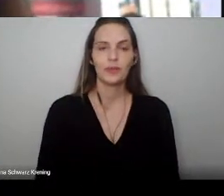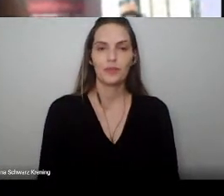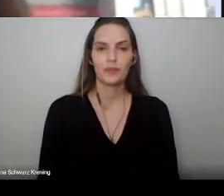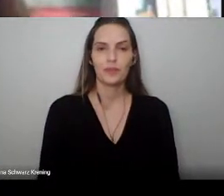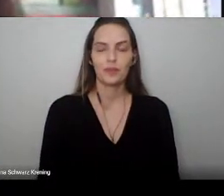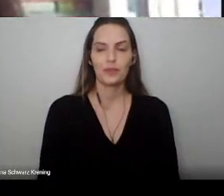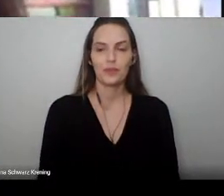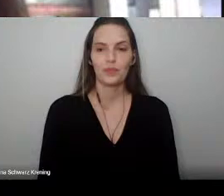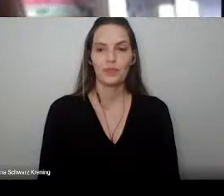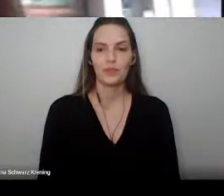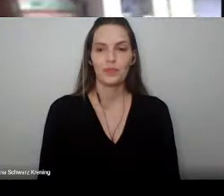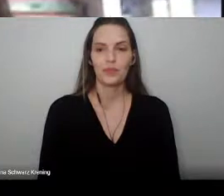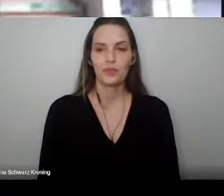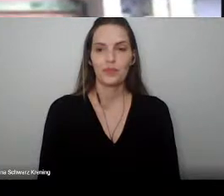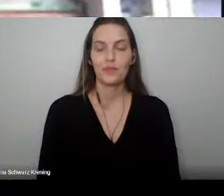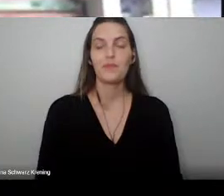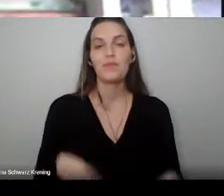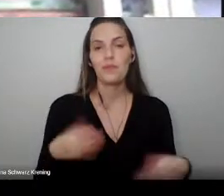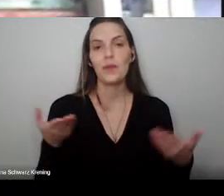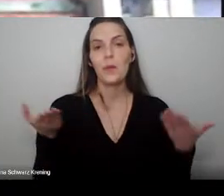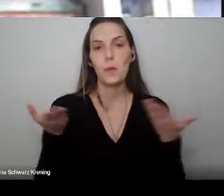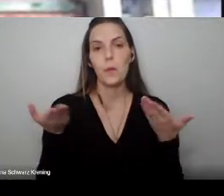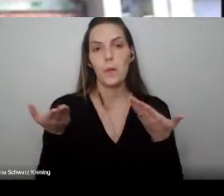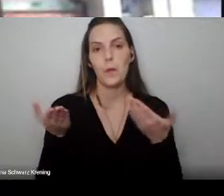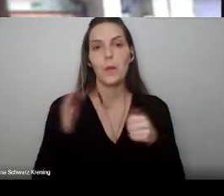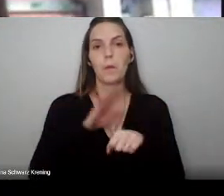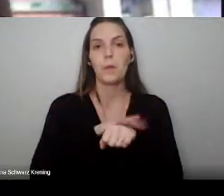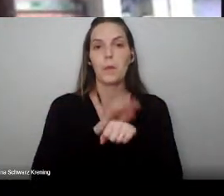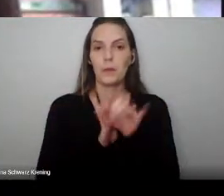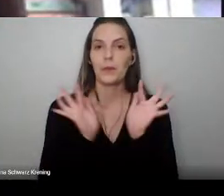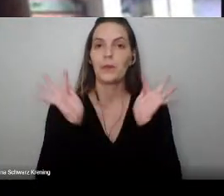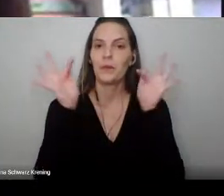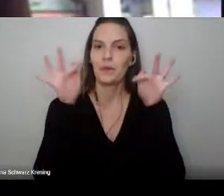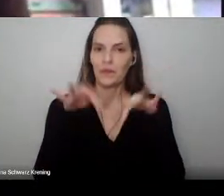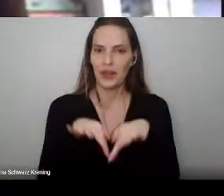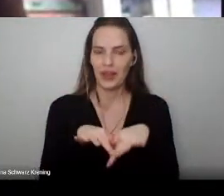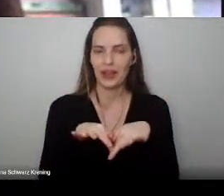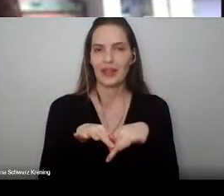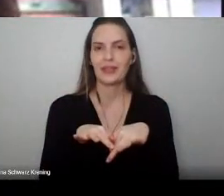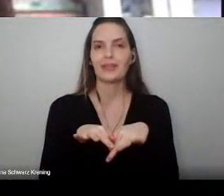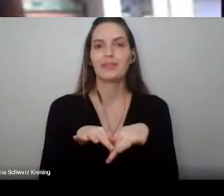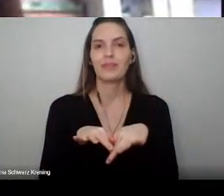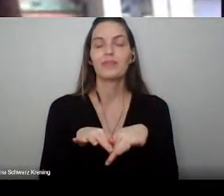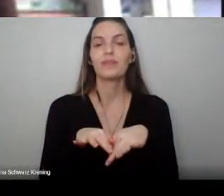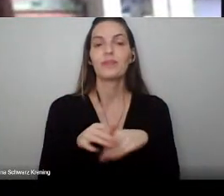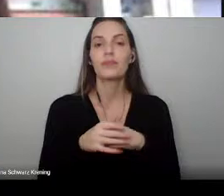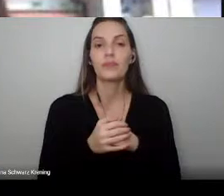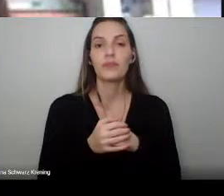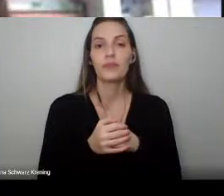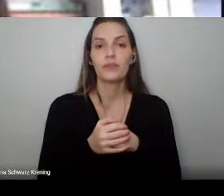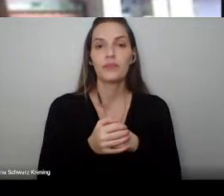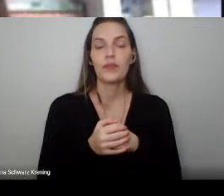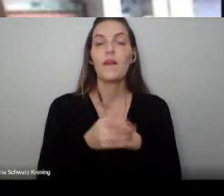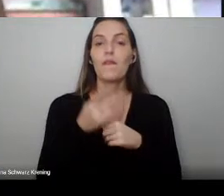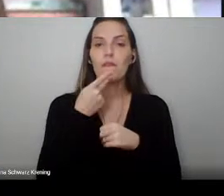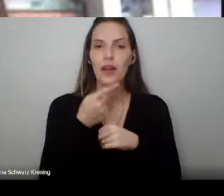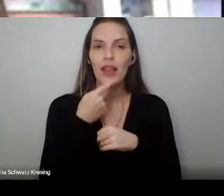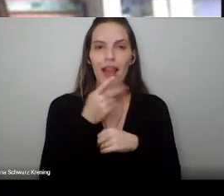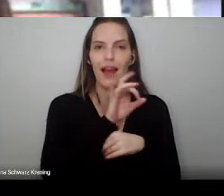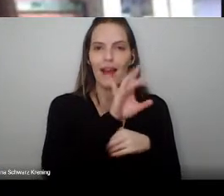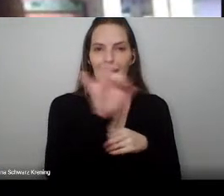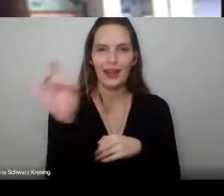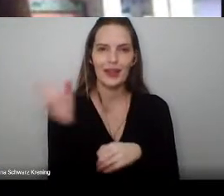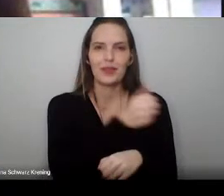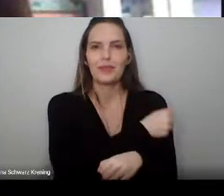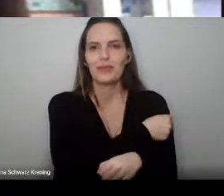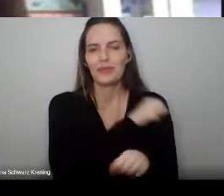Então, encerrando a cerimônia, vou dizer algumas palavras para os formandos. Essas são turmas muito especiais, né? Como disse